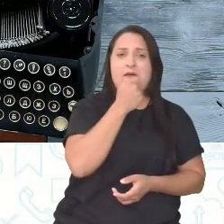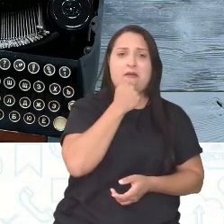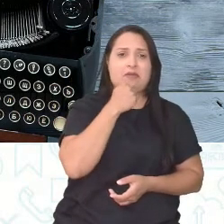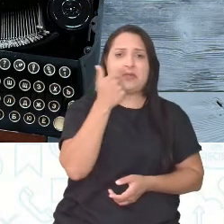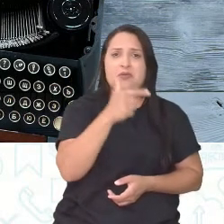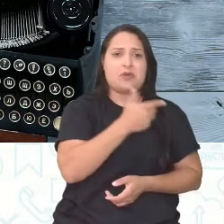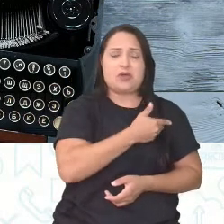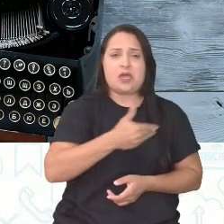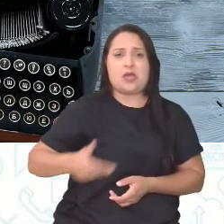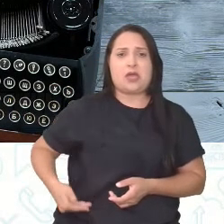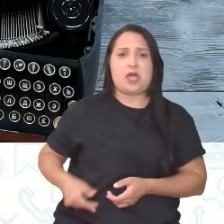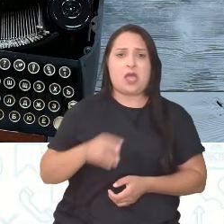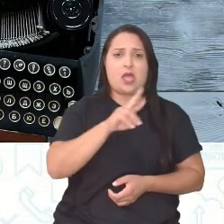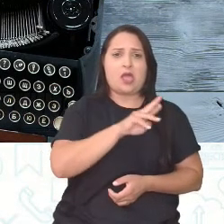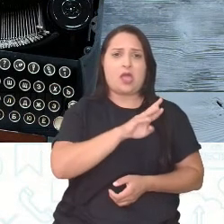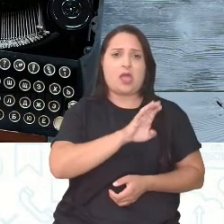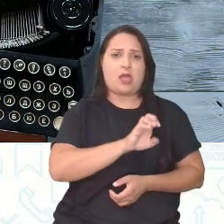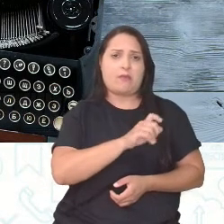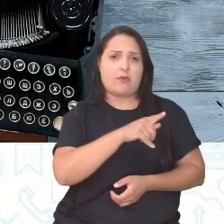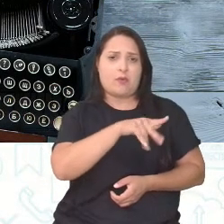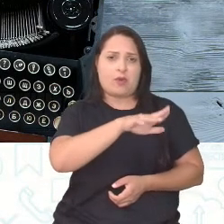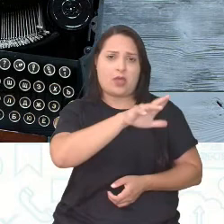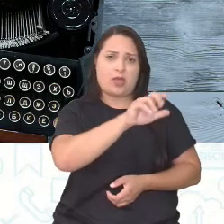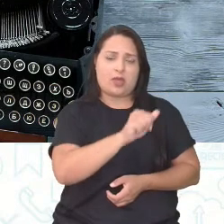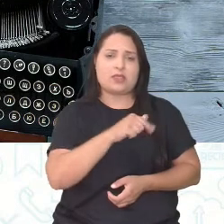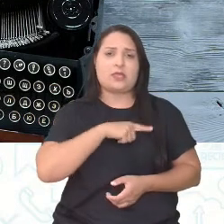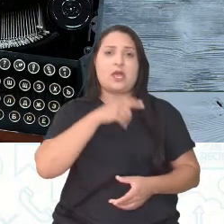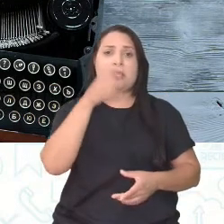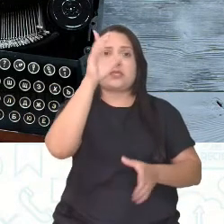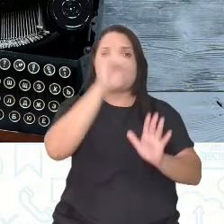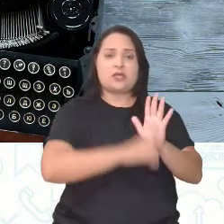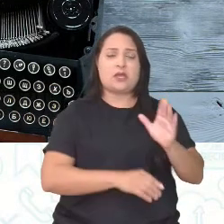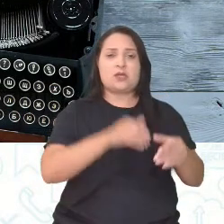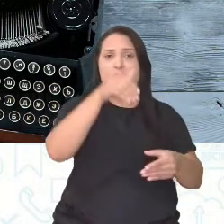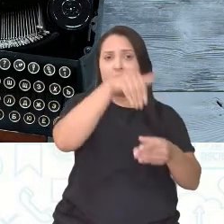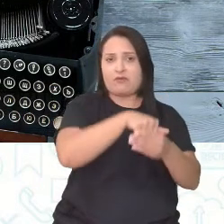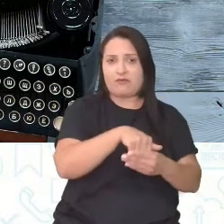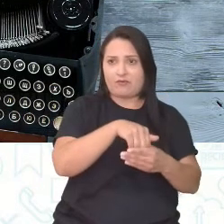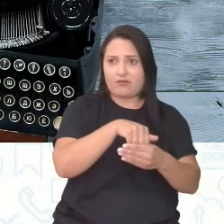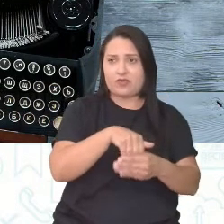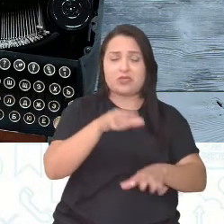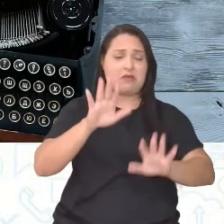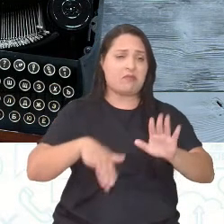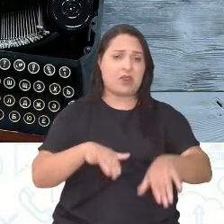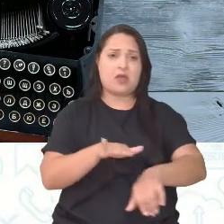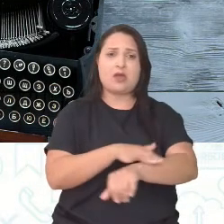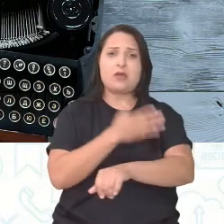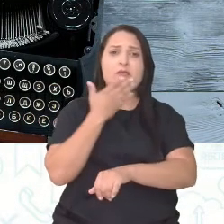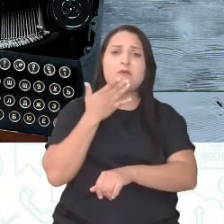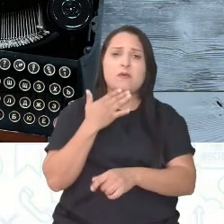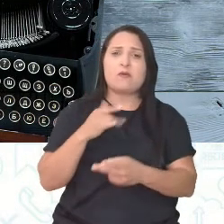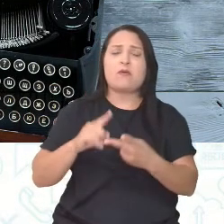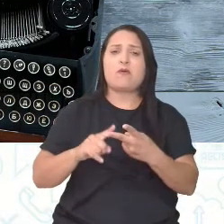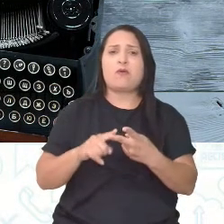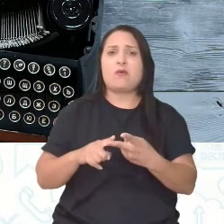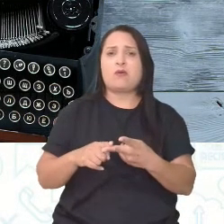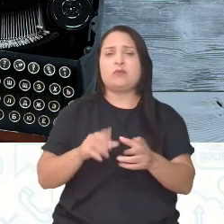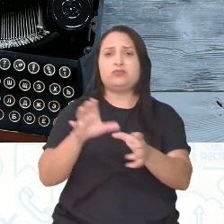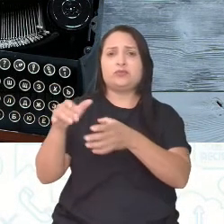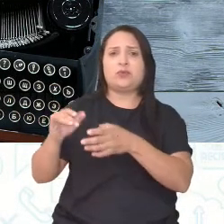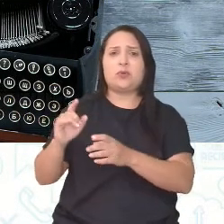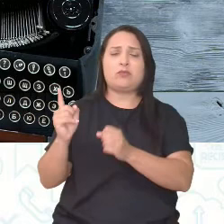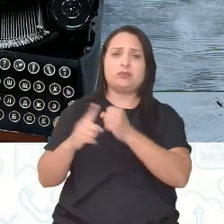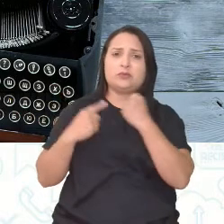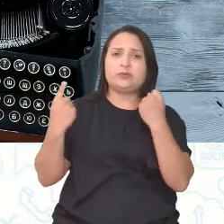Com o sufragio universal, olha aí, o direito ao voto, né? Independente de cor, de classe, de raça,